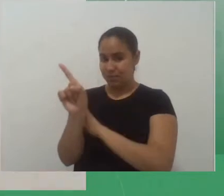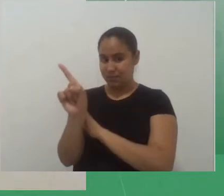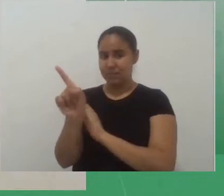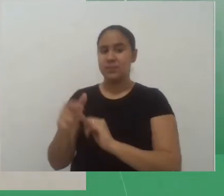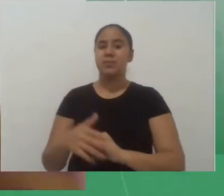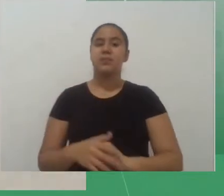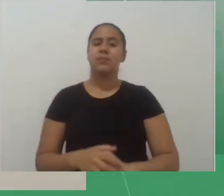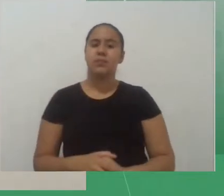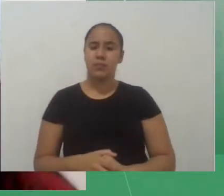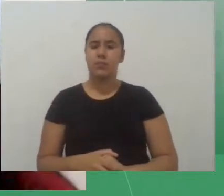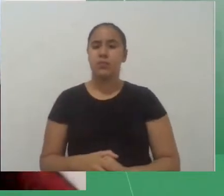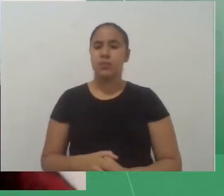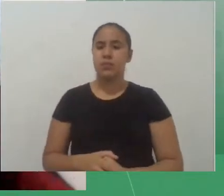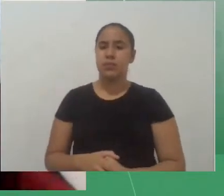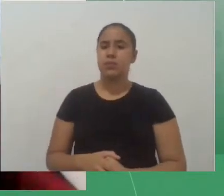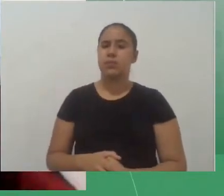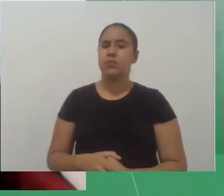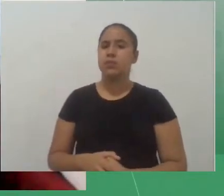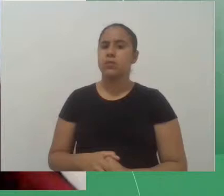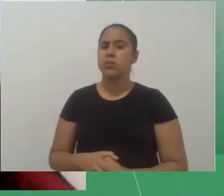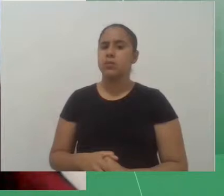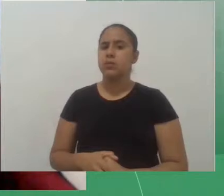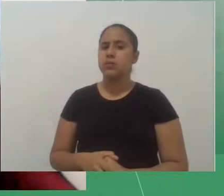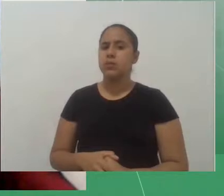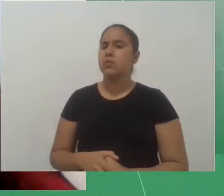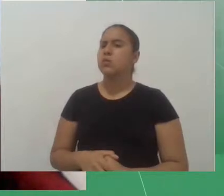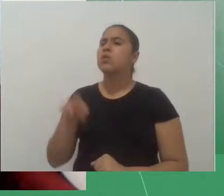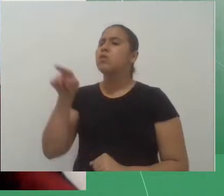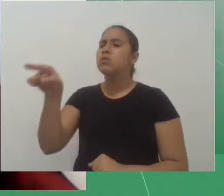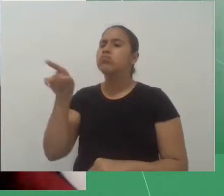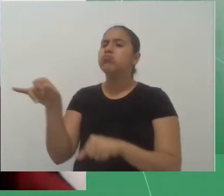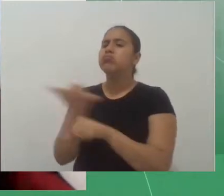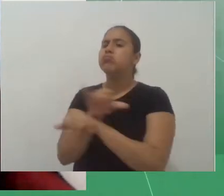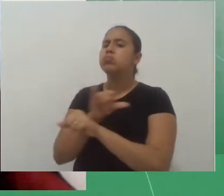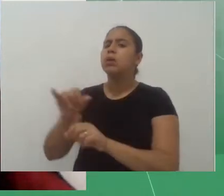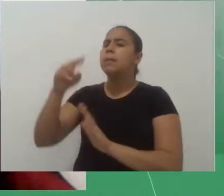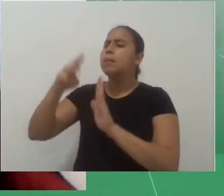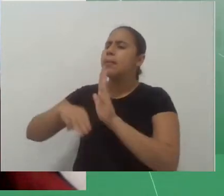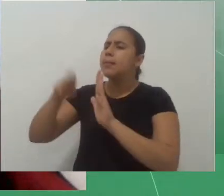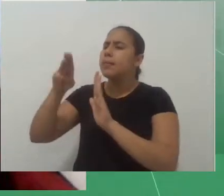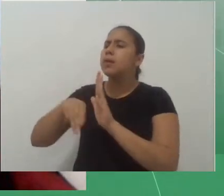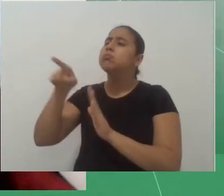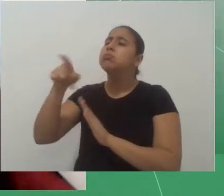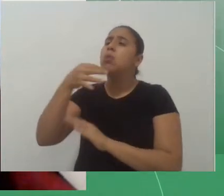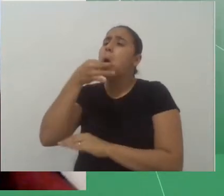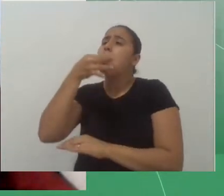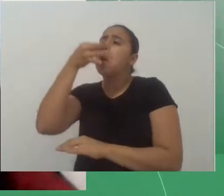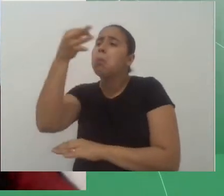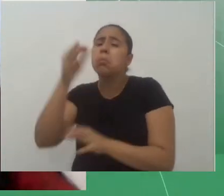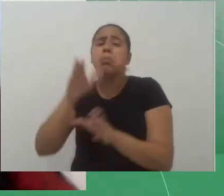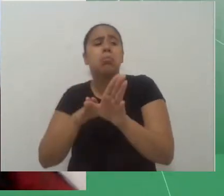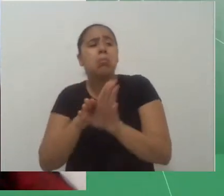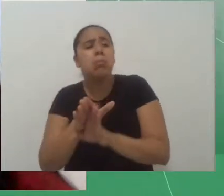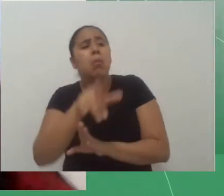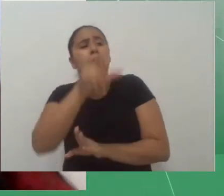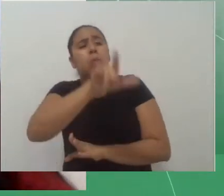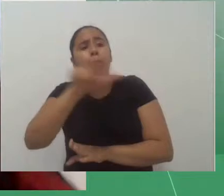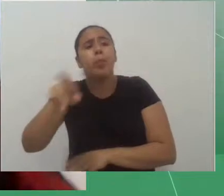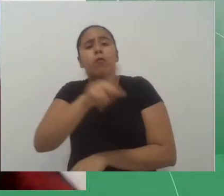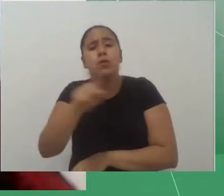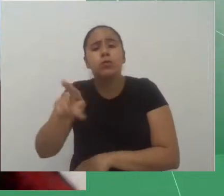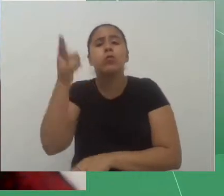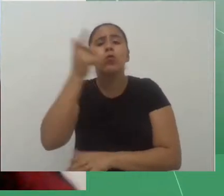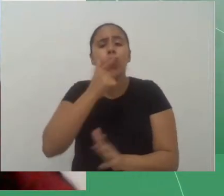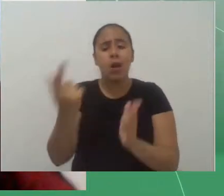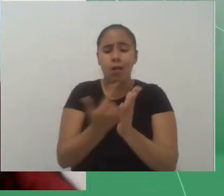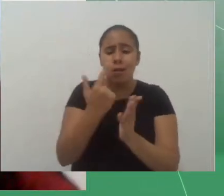quais as práticas metodológicas você sugere para o professor trabalhar literatura e alimentação